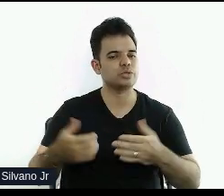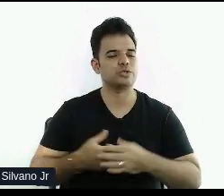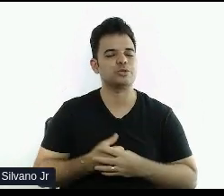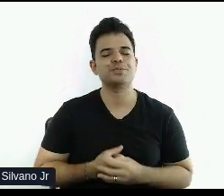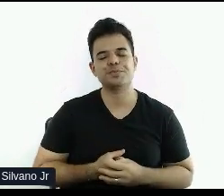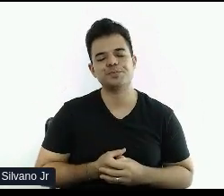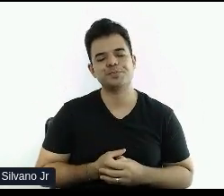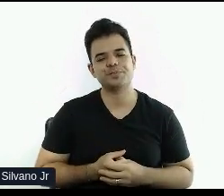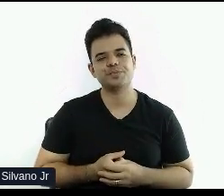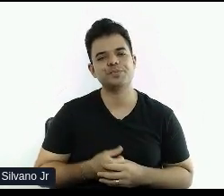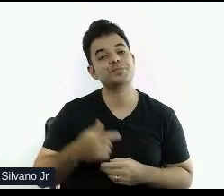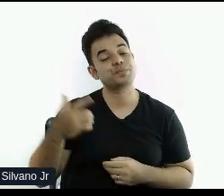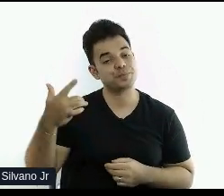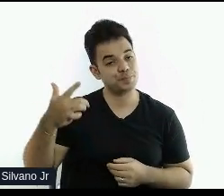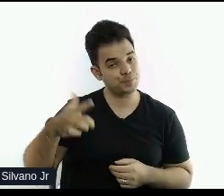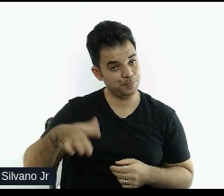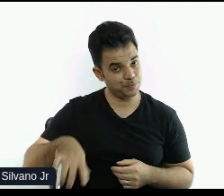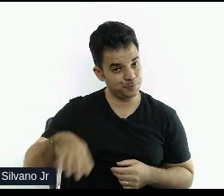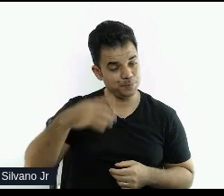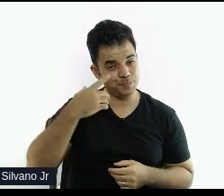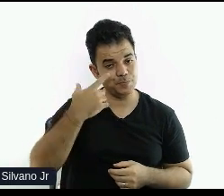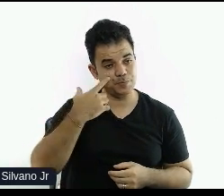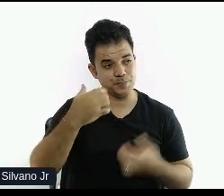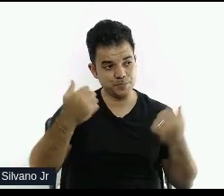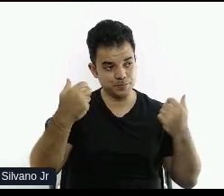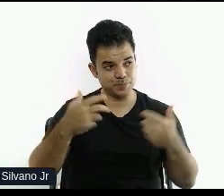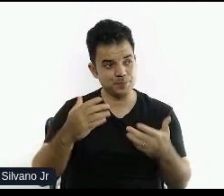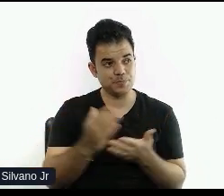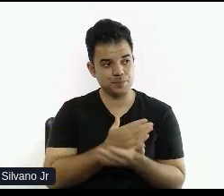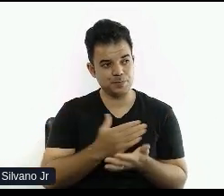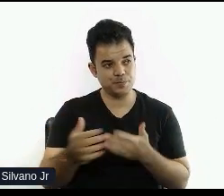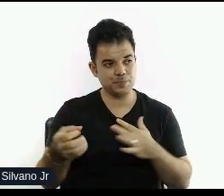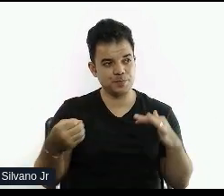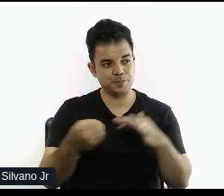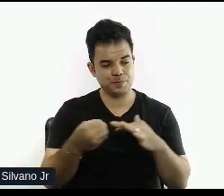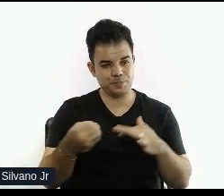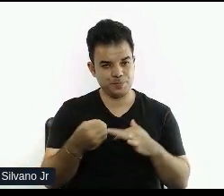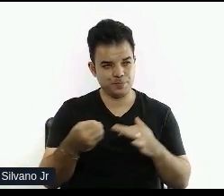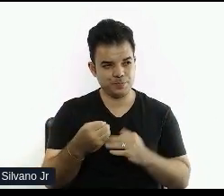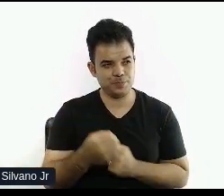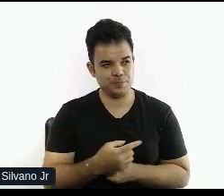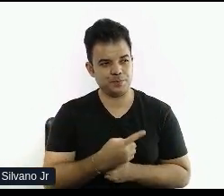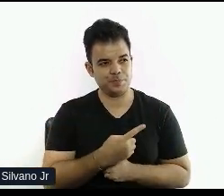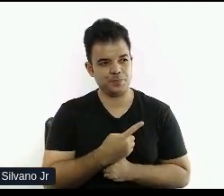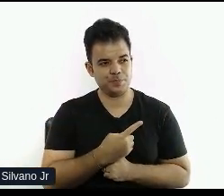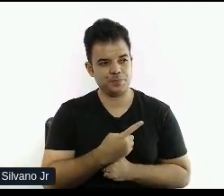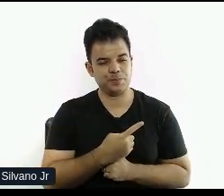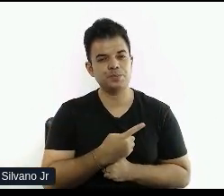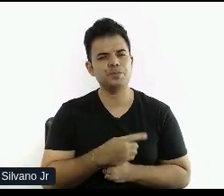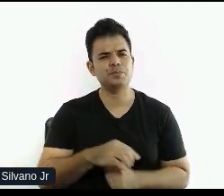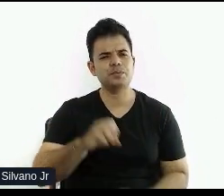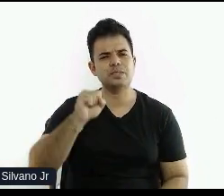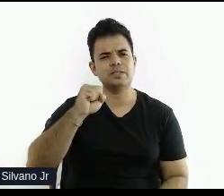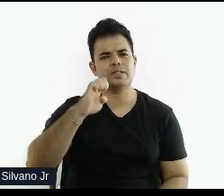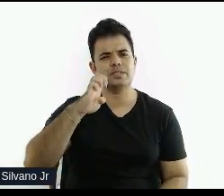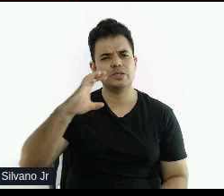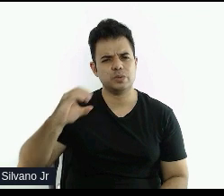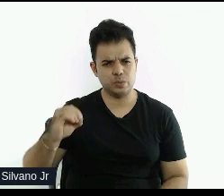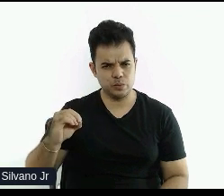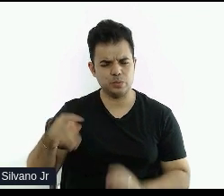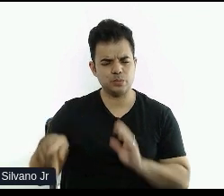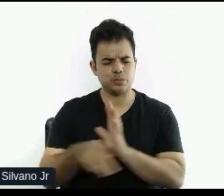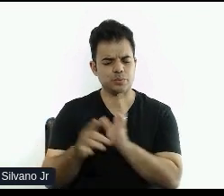E aí, eu trouxe aqui, né? Alguns dados aqui, algumas informações de como SEO se relaciona com a